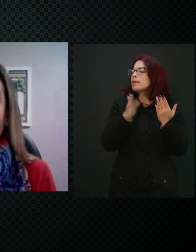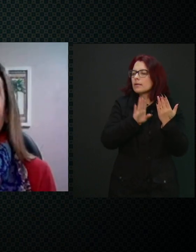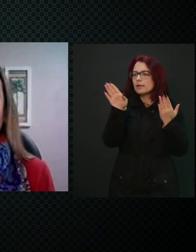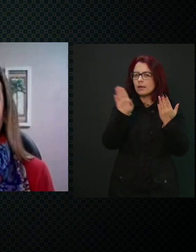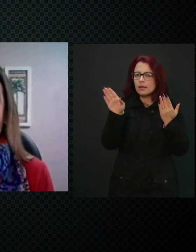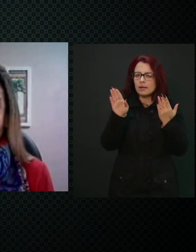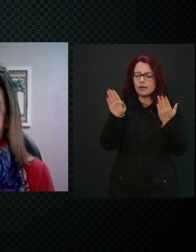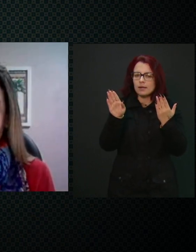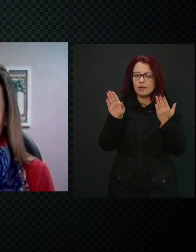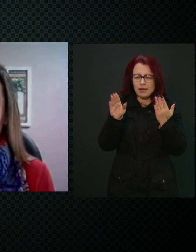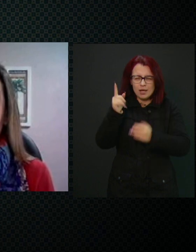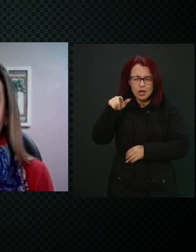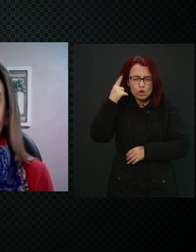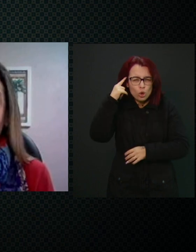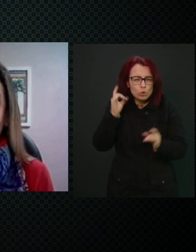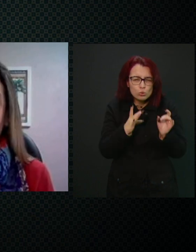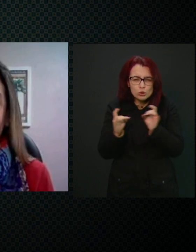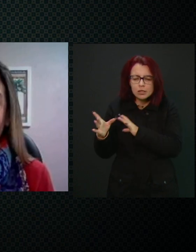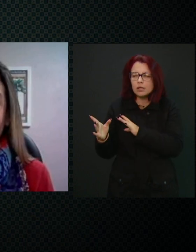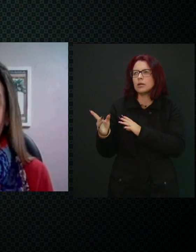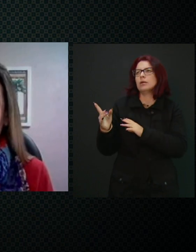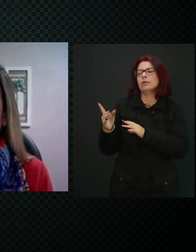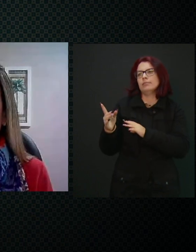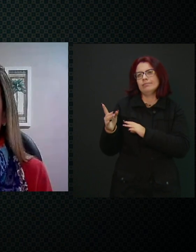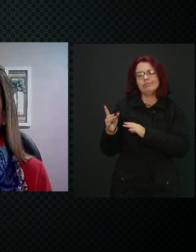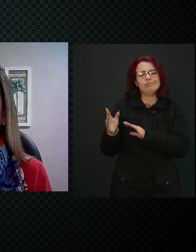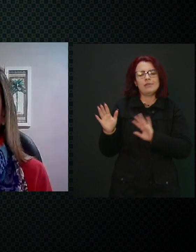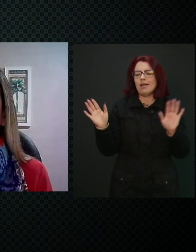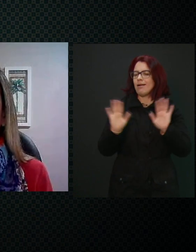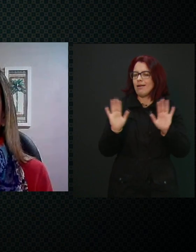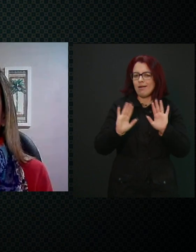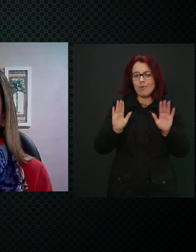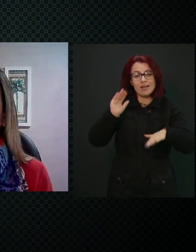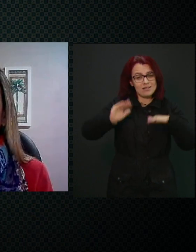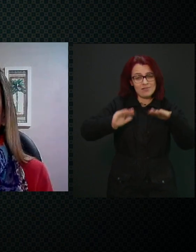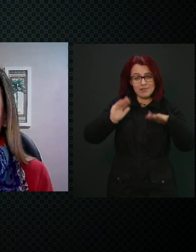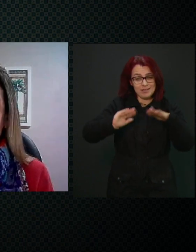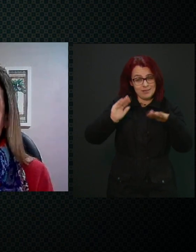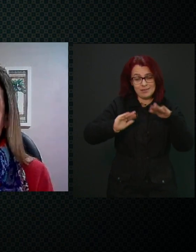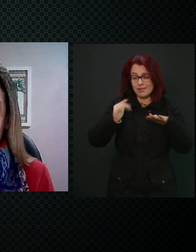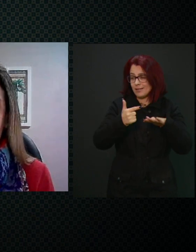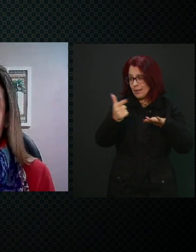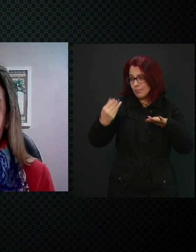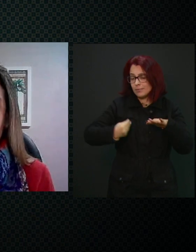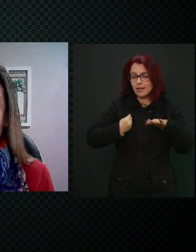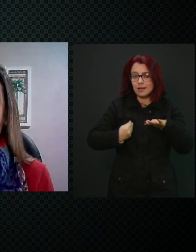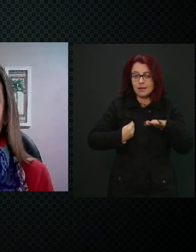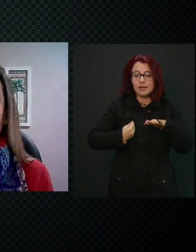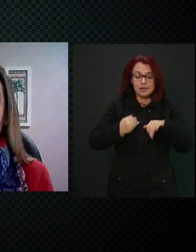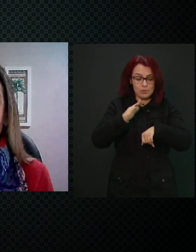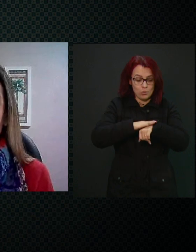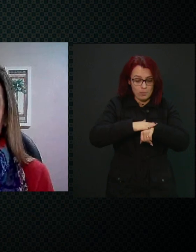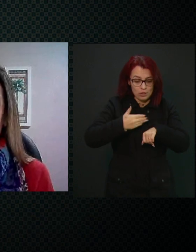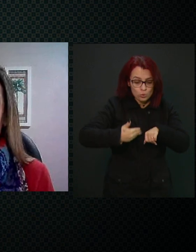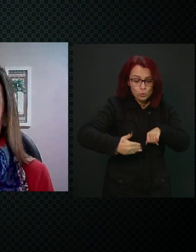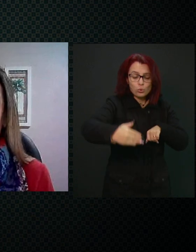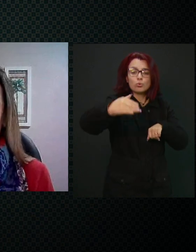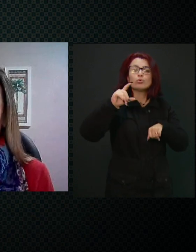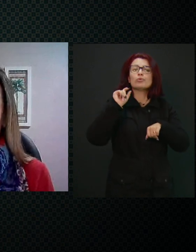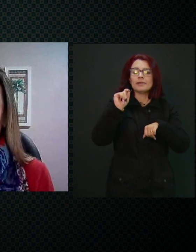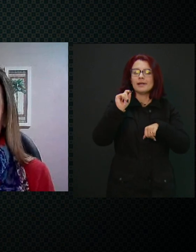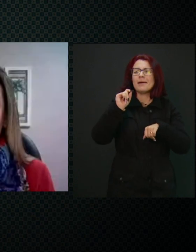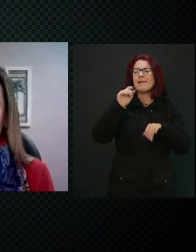Não é todo dia, muitas vezes, que ele está, né? Então, partir do momento que esse pai tem esse